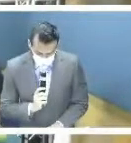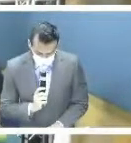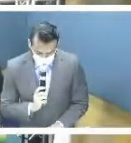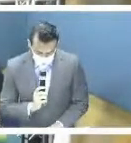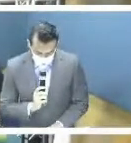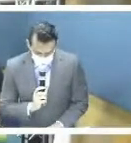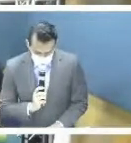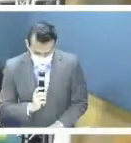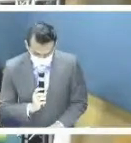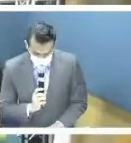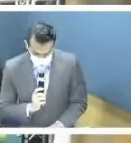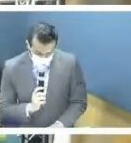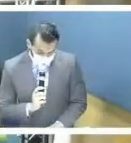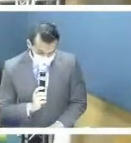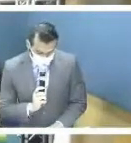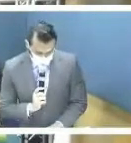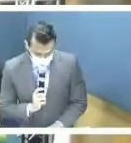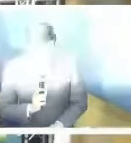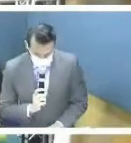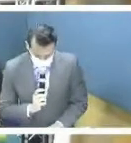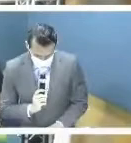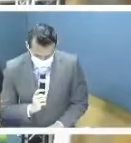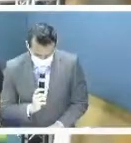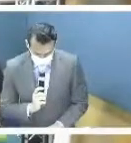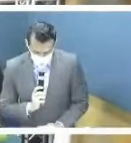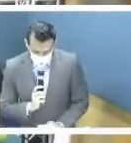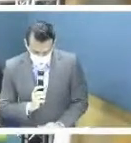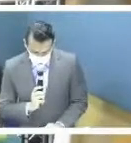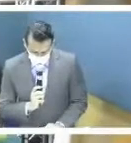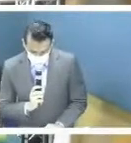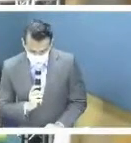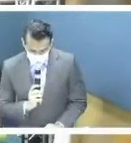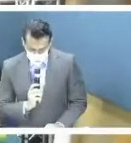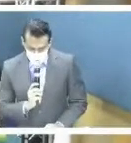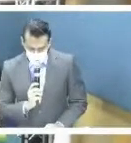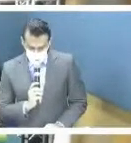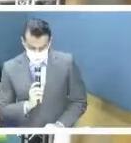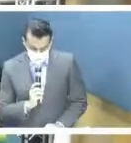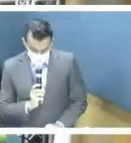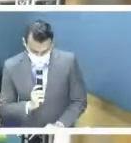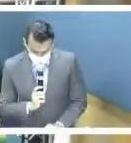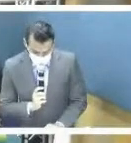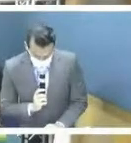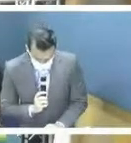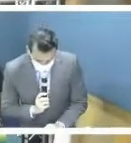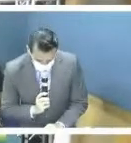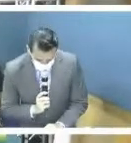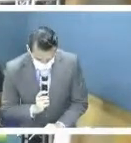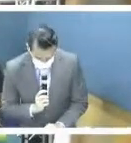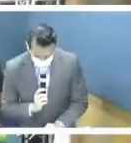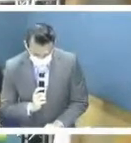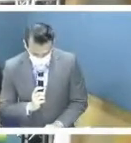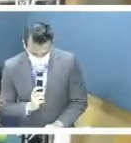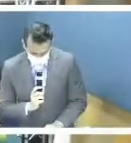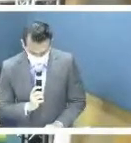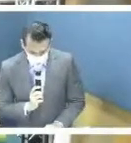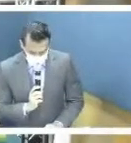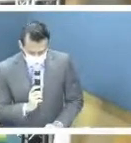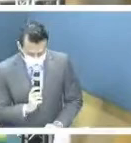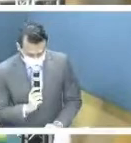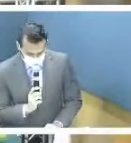civil para dar visibilidade à tuberculose, além de debater possíveis rumos para sua eliminação.